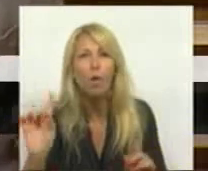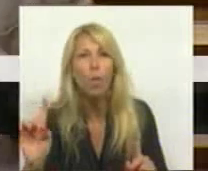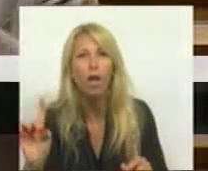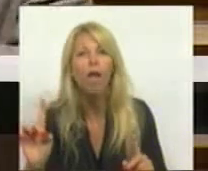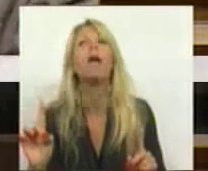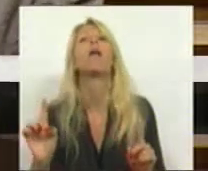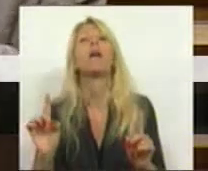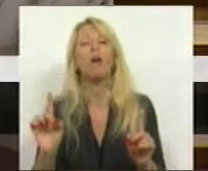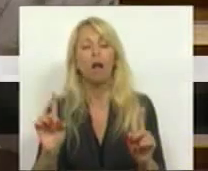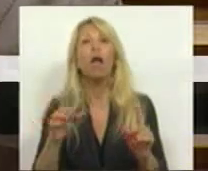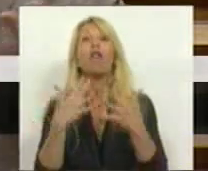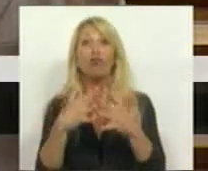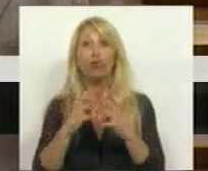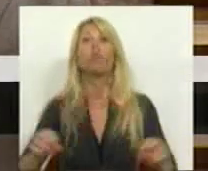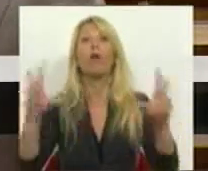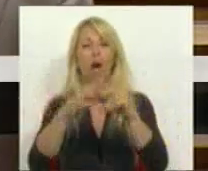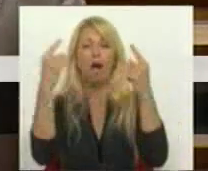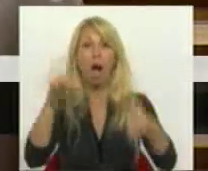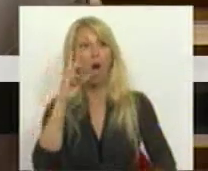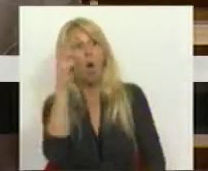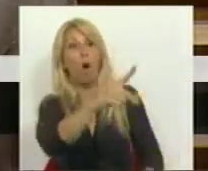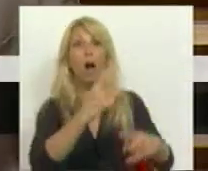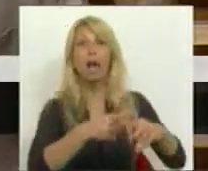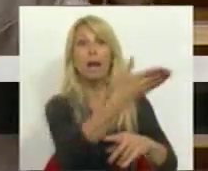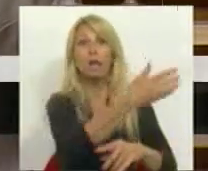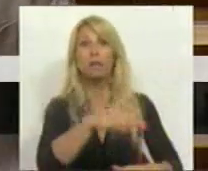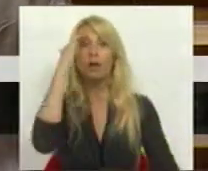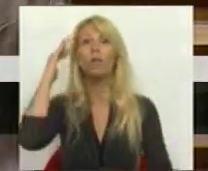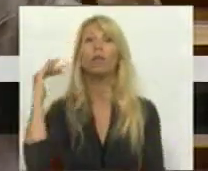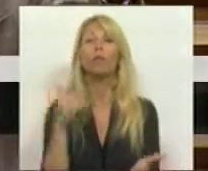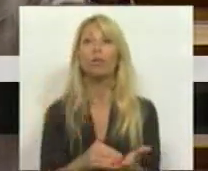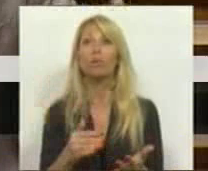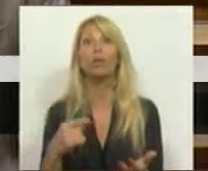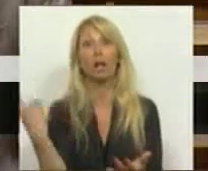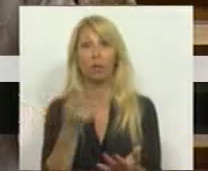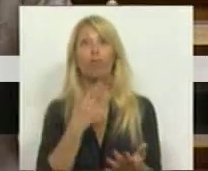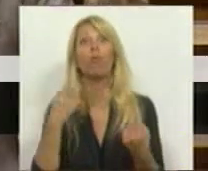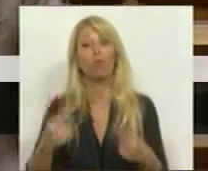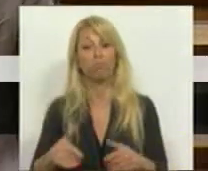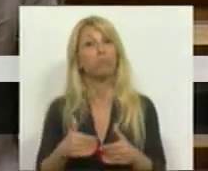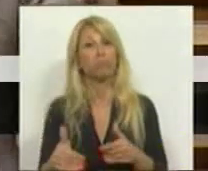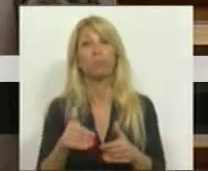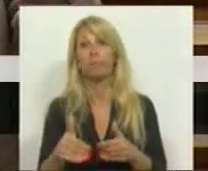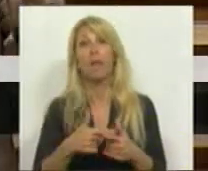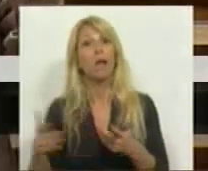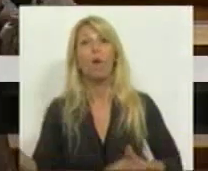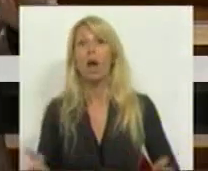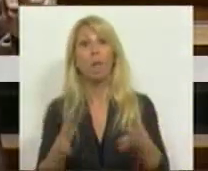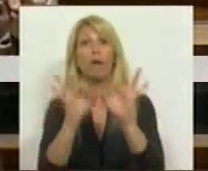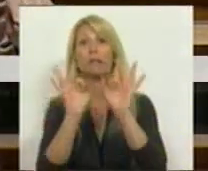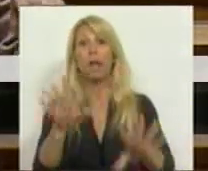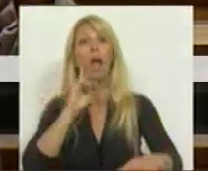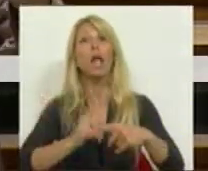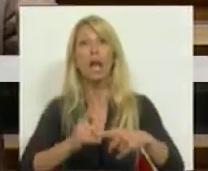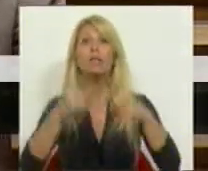existirá. Olhemos para a Grécia. O resultado do que nós estamos a levar é o caminho que a Grécia já percorreu. E teve uma